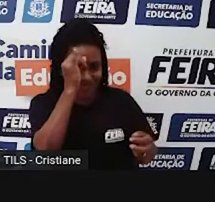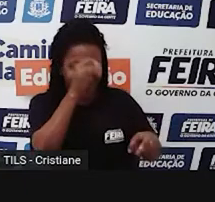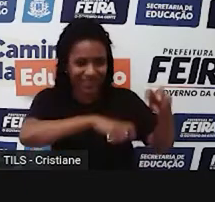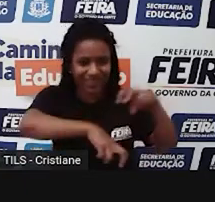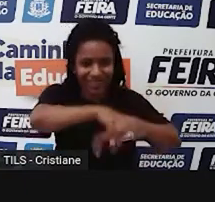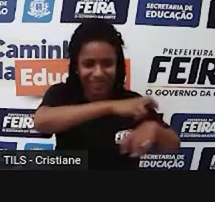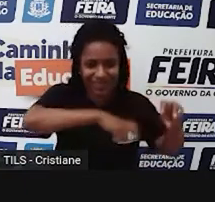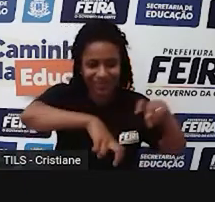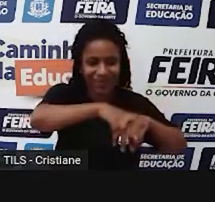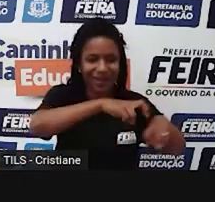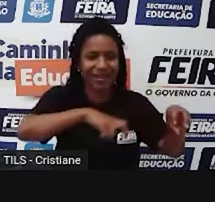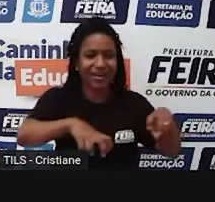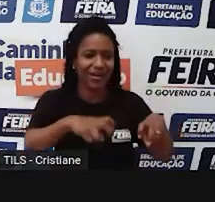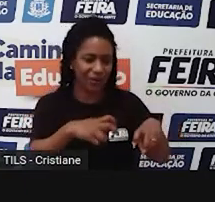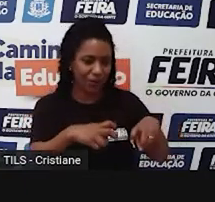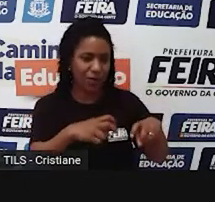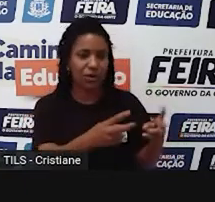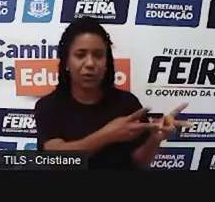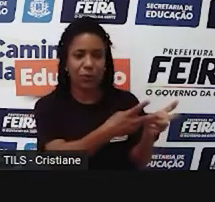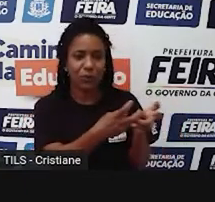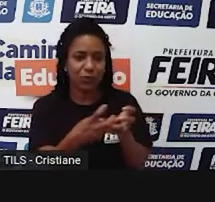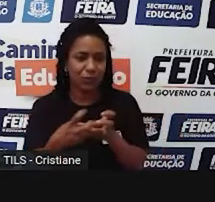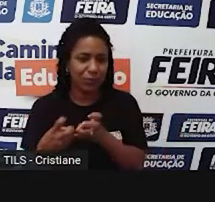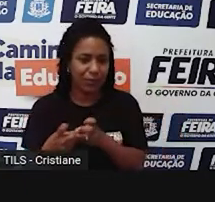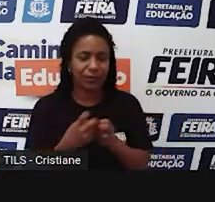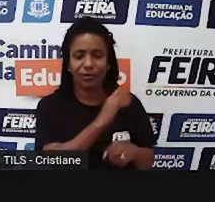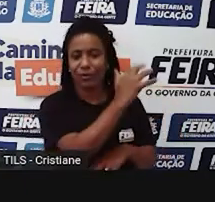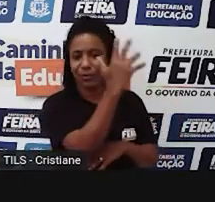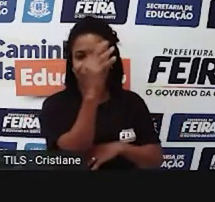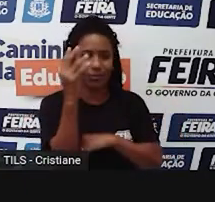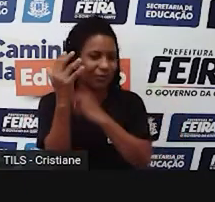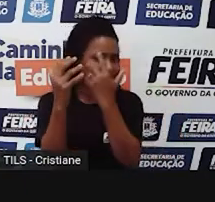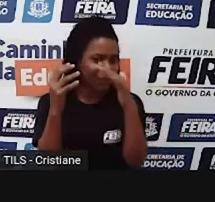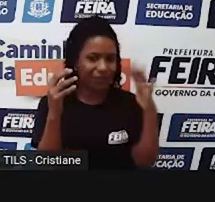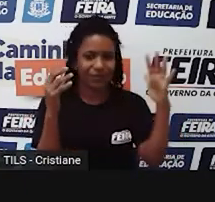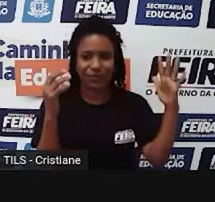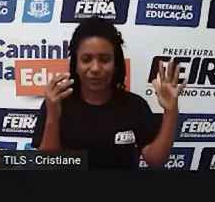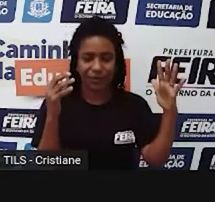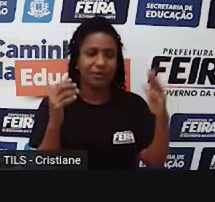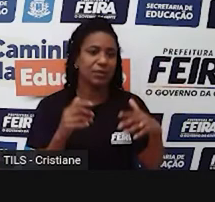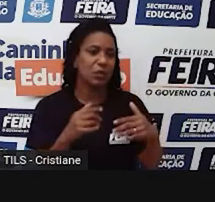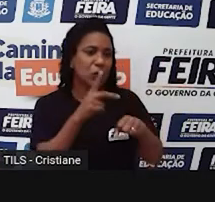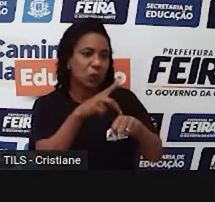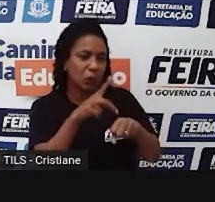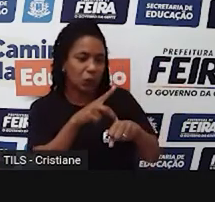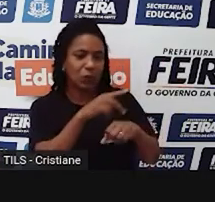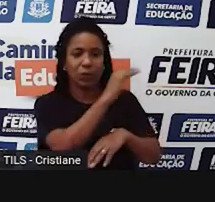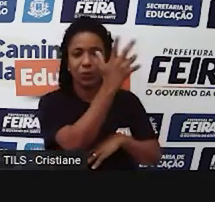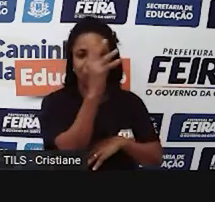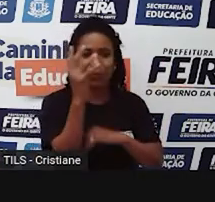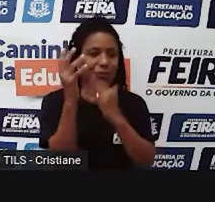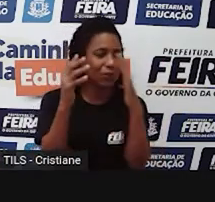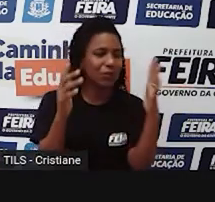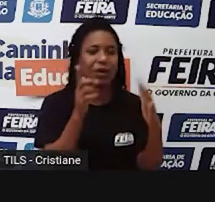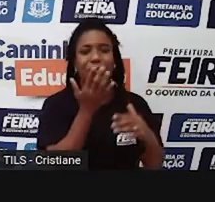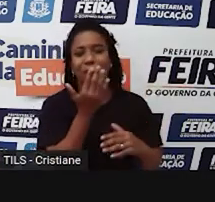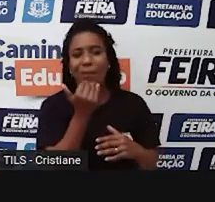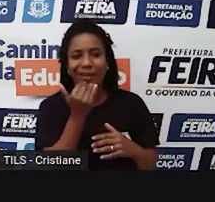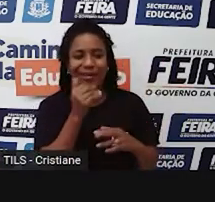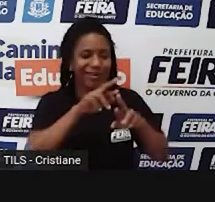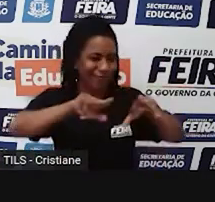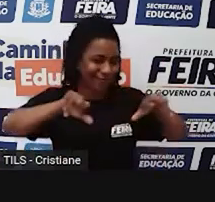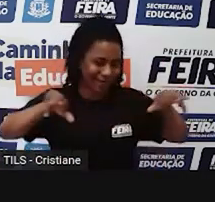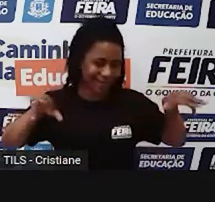seja ele mineral ou vegetal, são todas aquelas atividades, né? Do cultivo de alimentos, da criação de